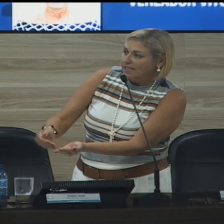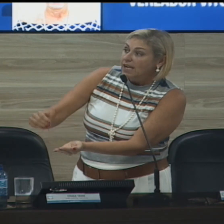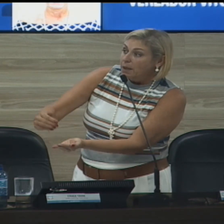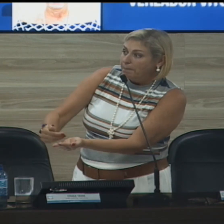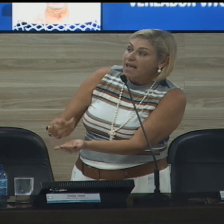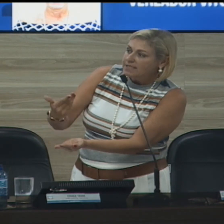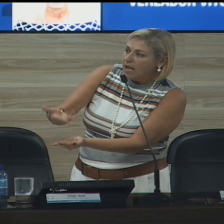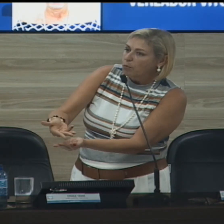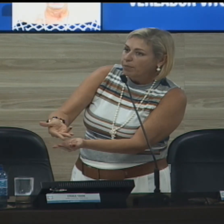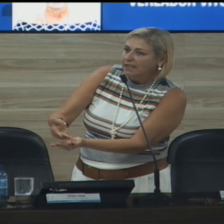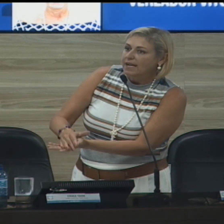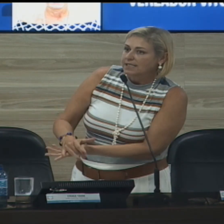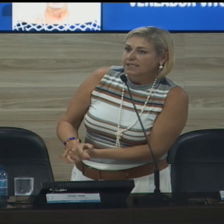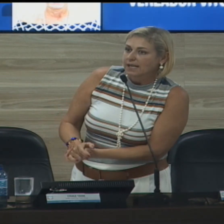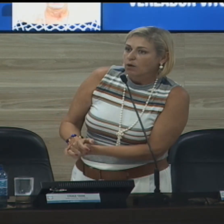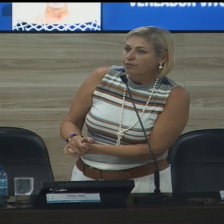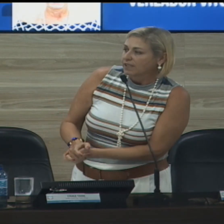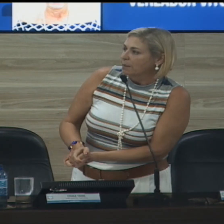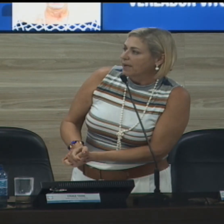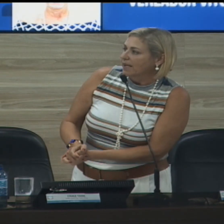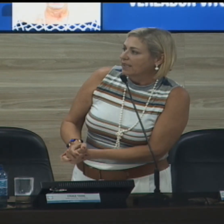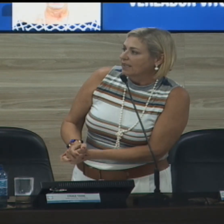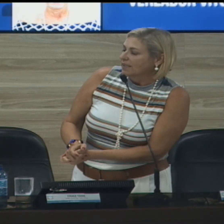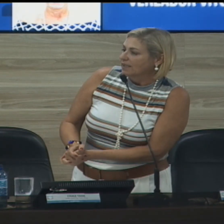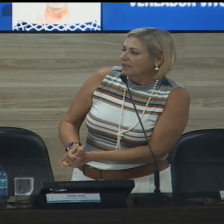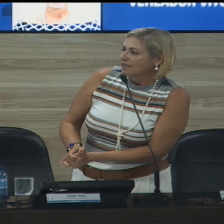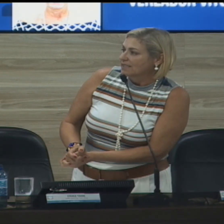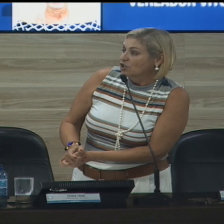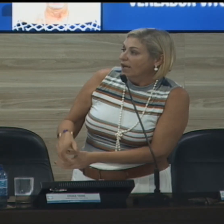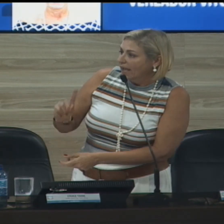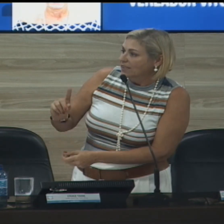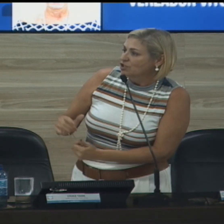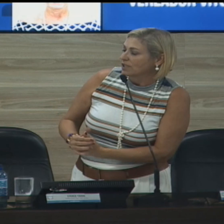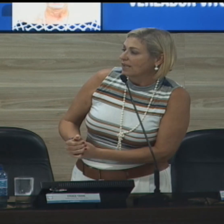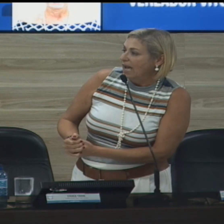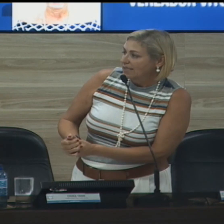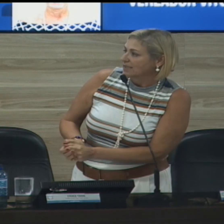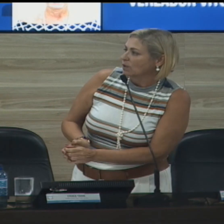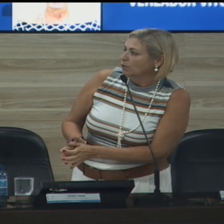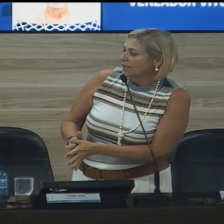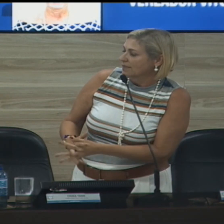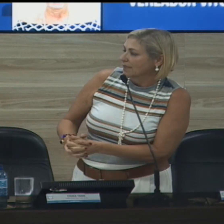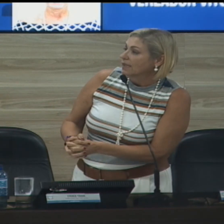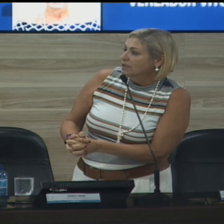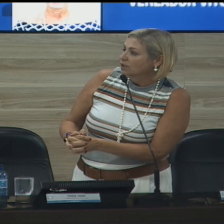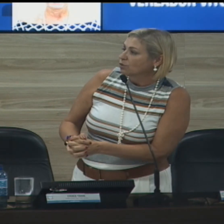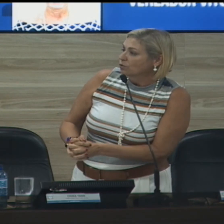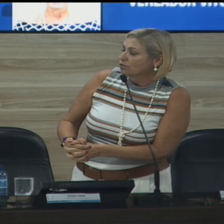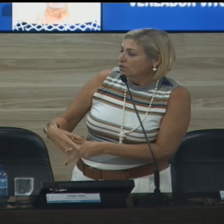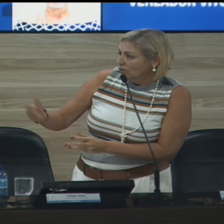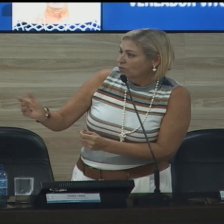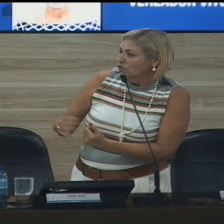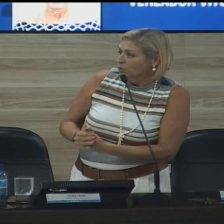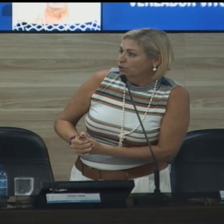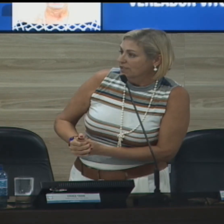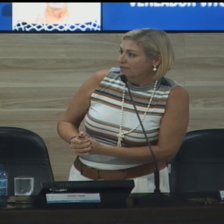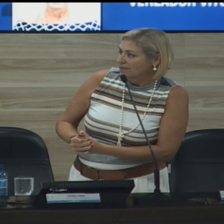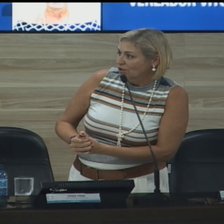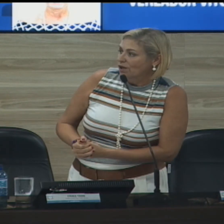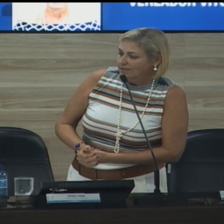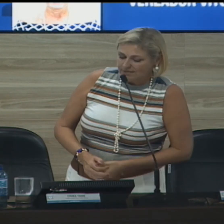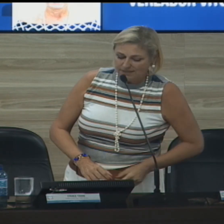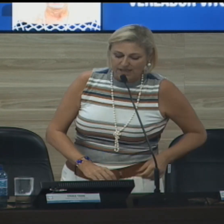de fazer mas a mobilidade será ouvida para que seja garantida a segurança de todos os